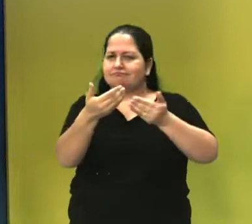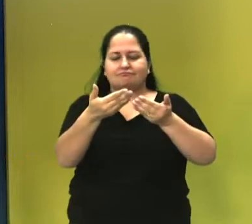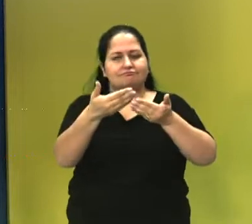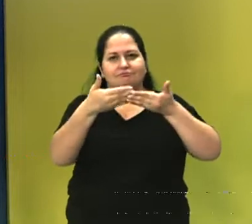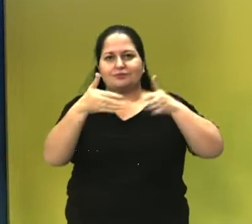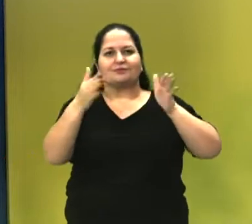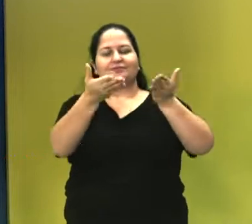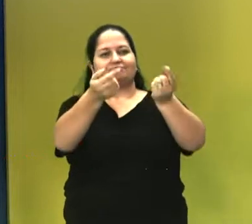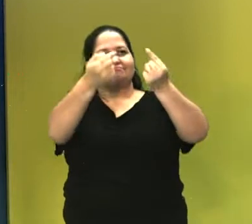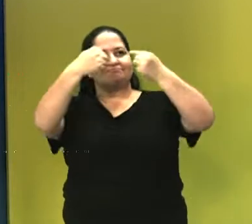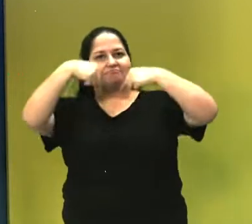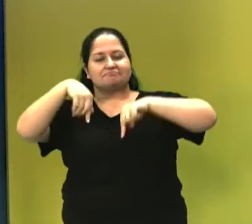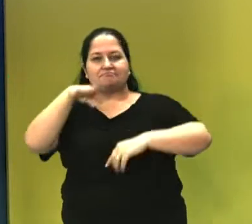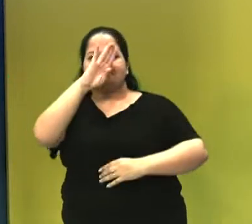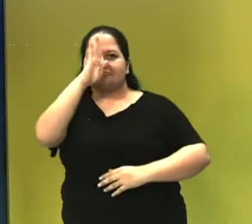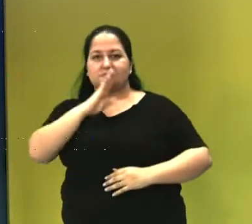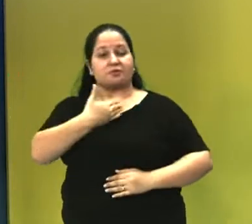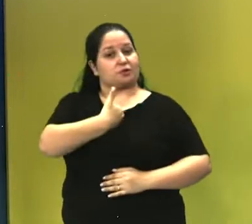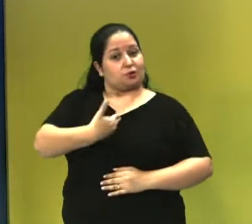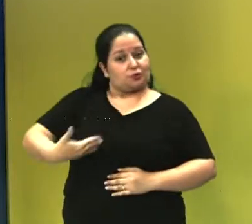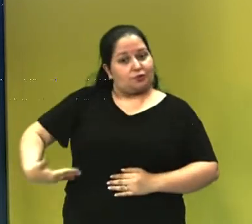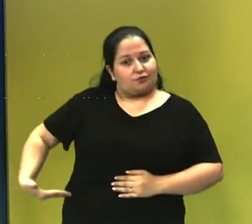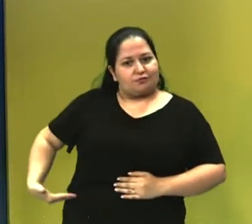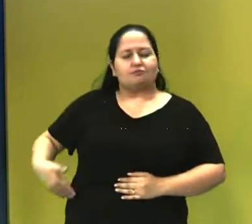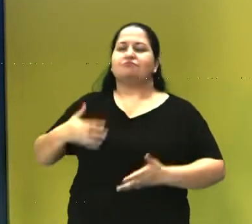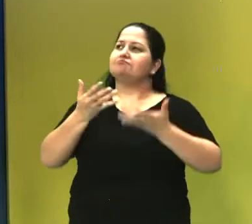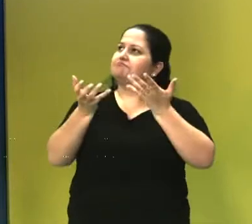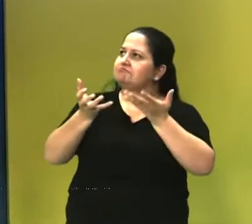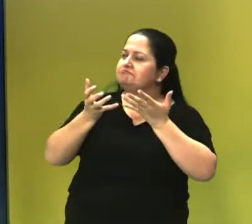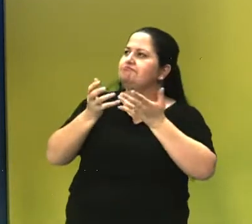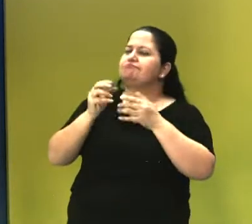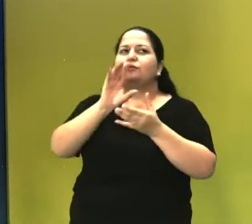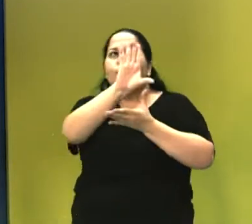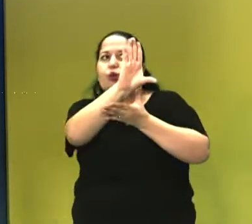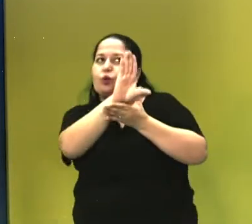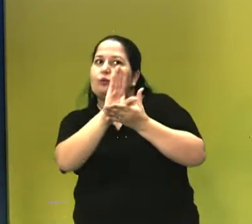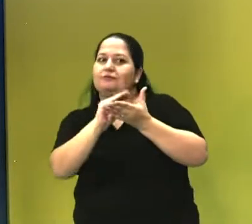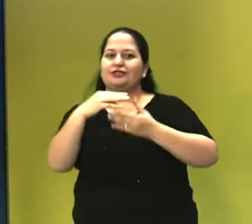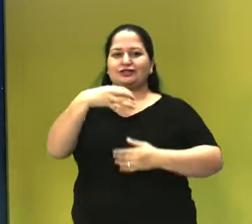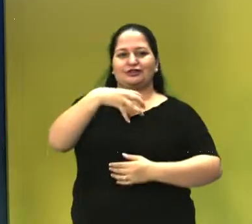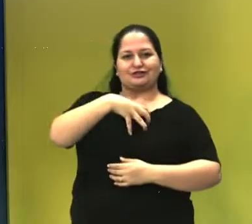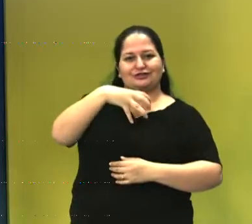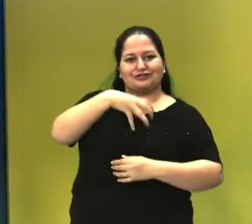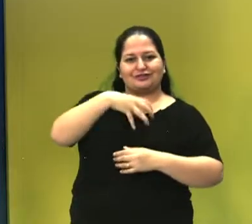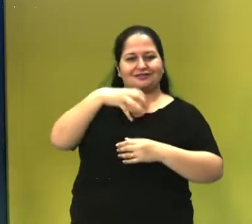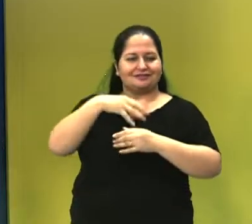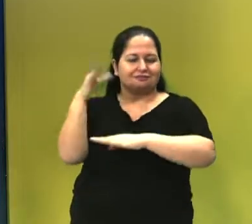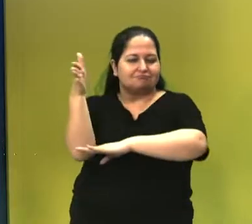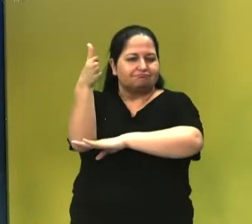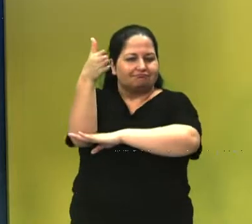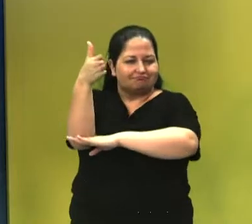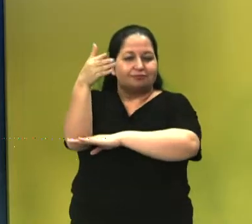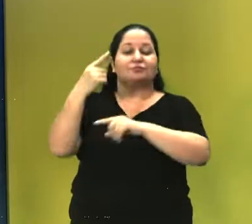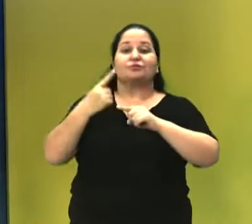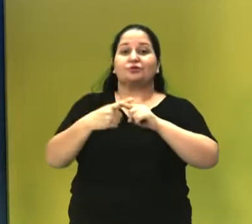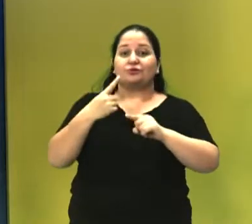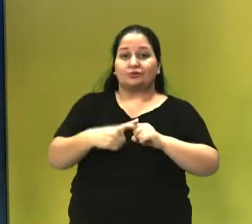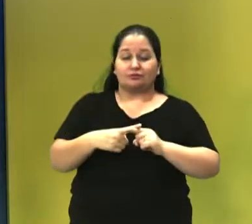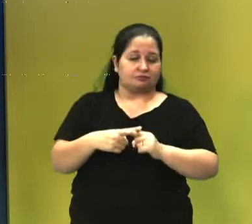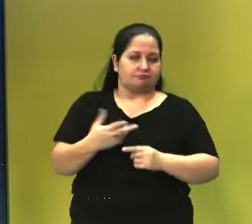forte influência do próprio governador Pedro Ludovico Teixeira. que era muito estudado,